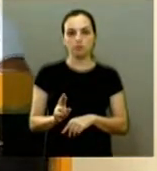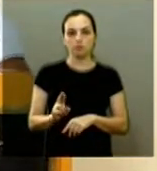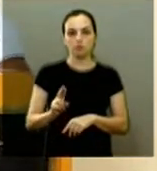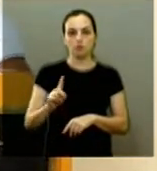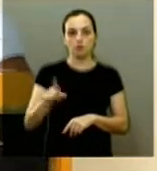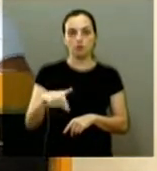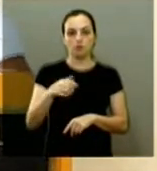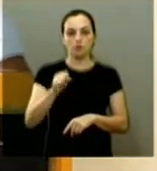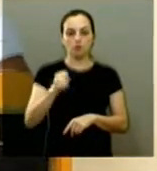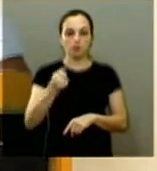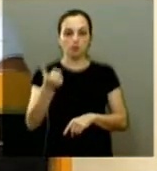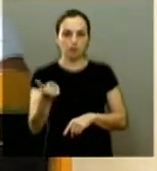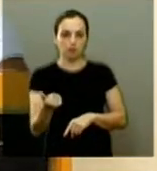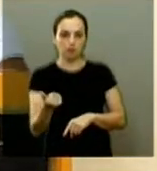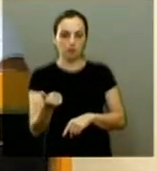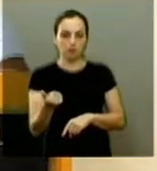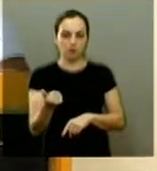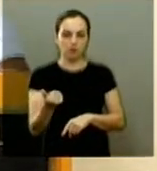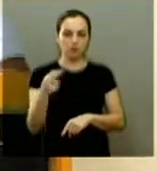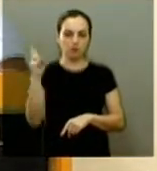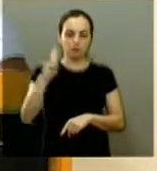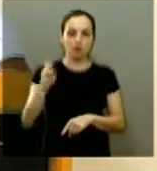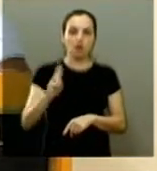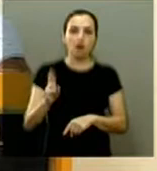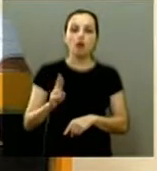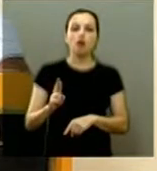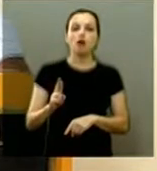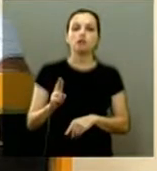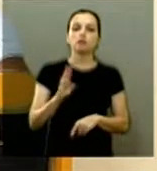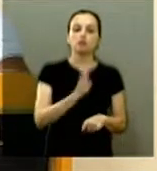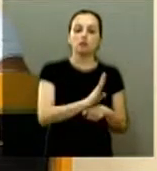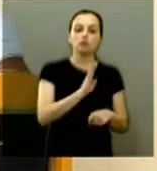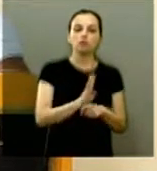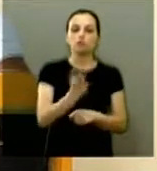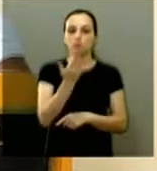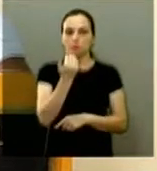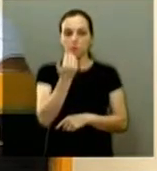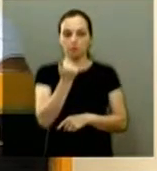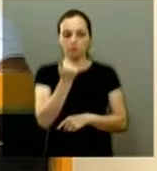86 reais de auxílio alimentação